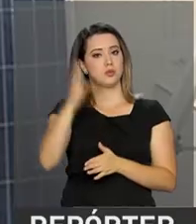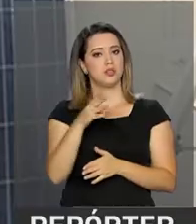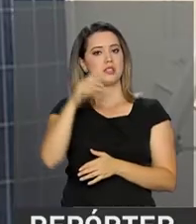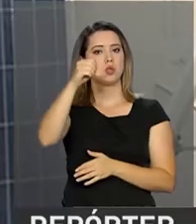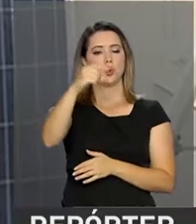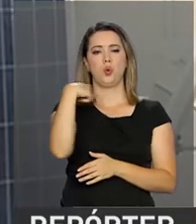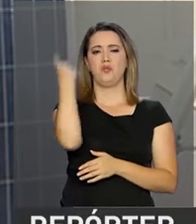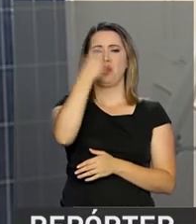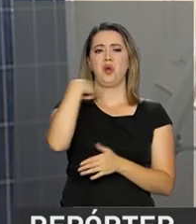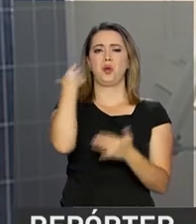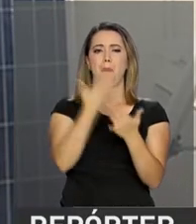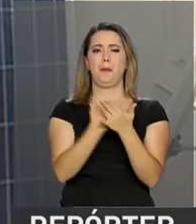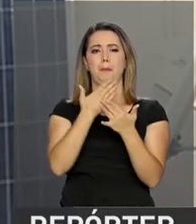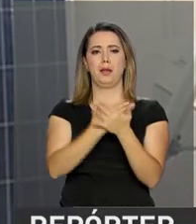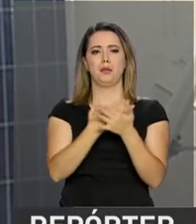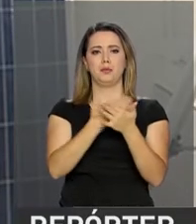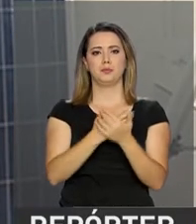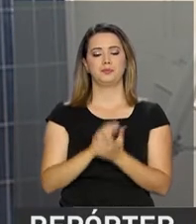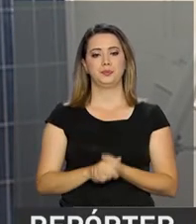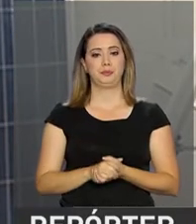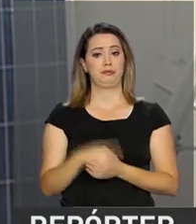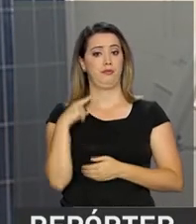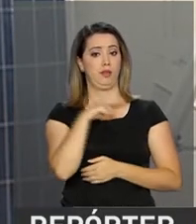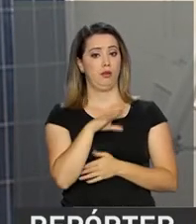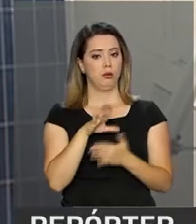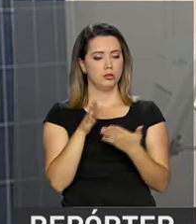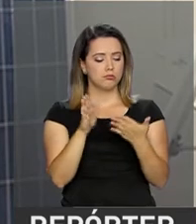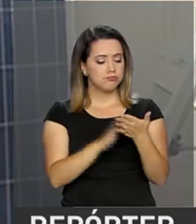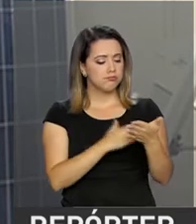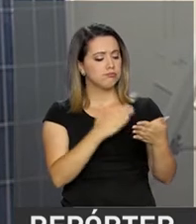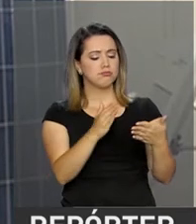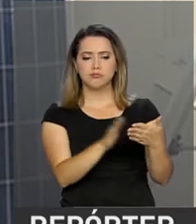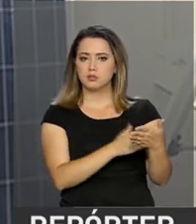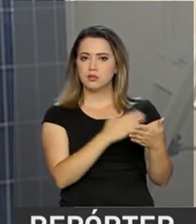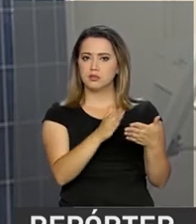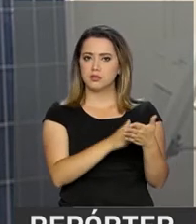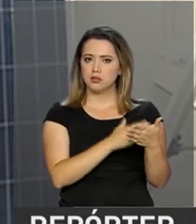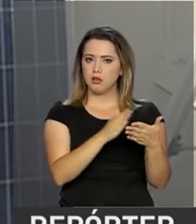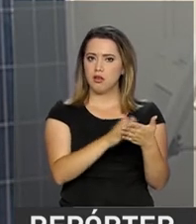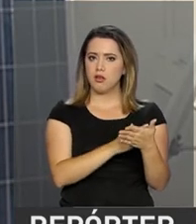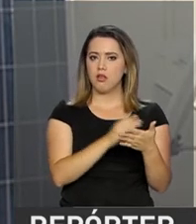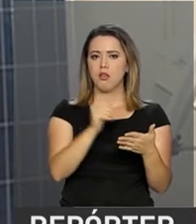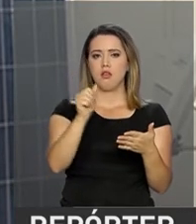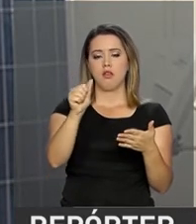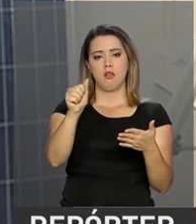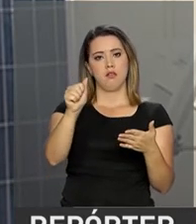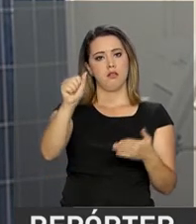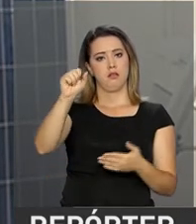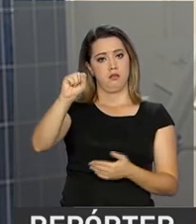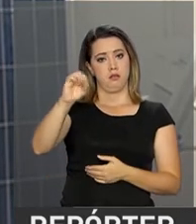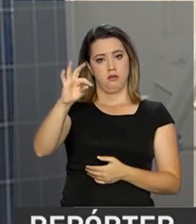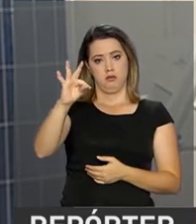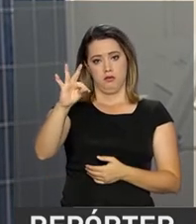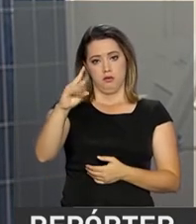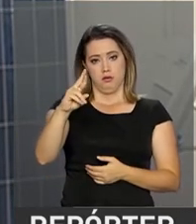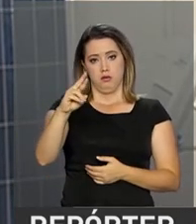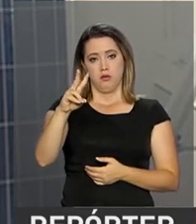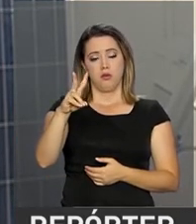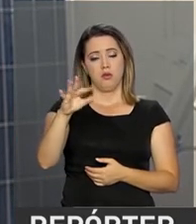Eu peguei alguns livros de astrofísica, astronomia e,